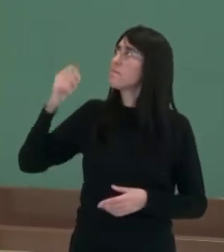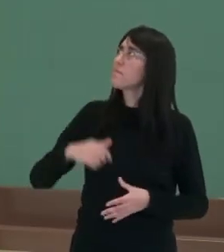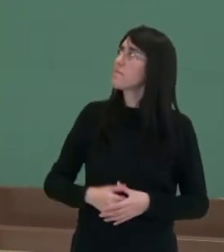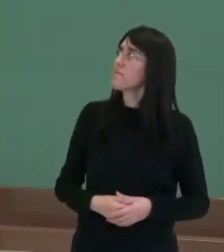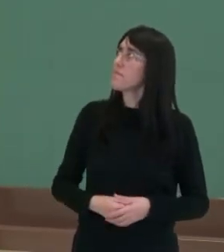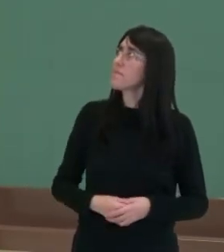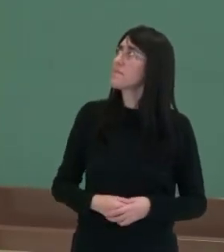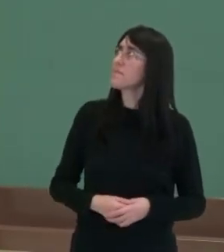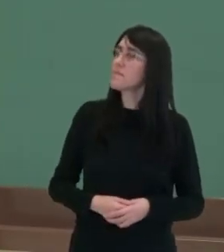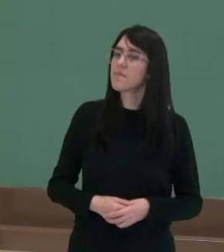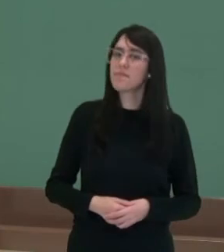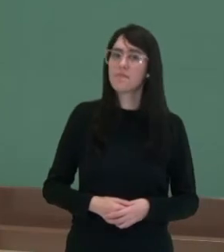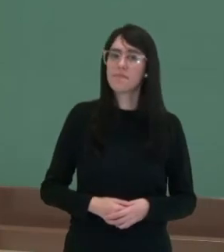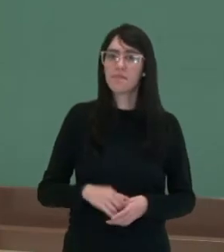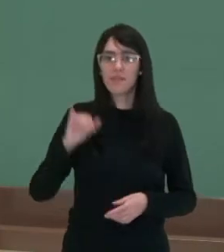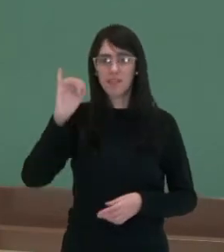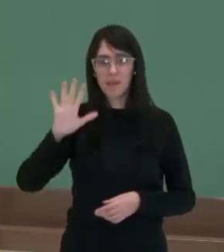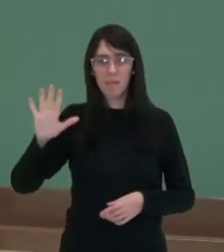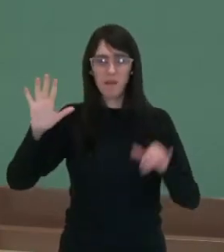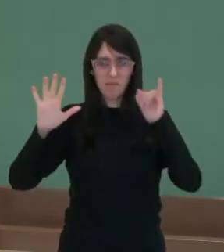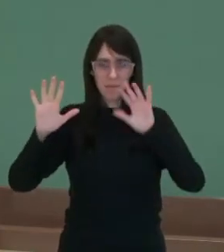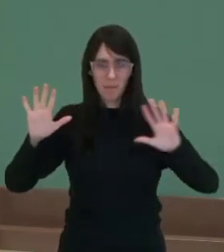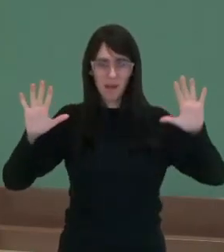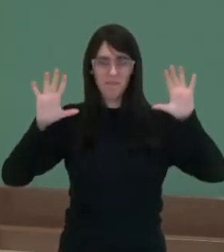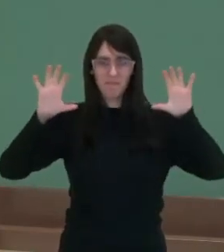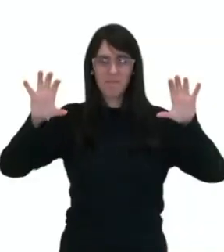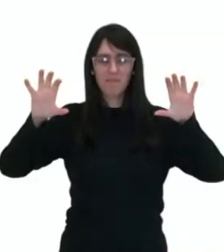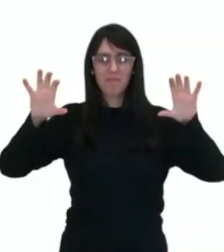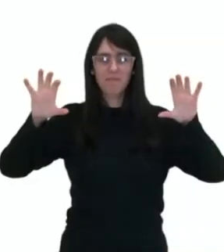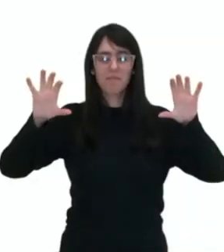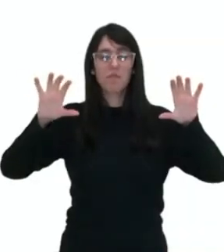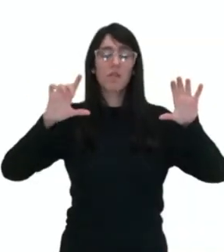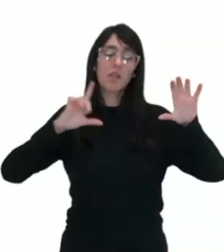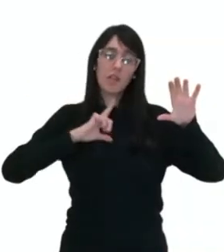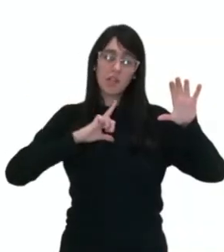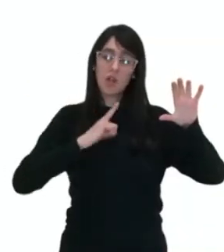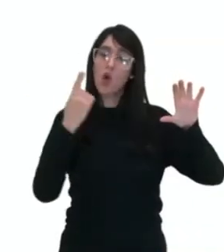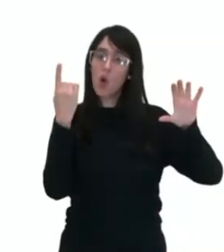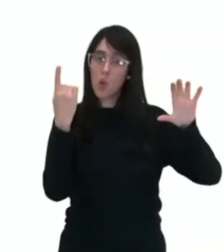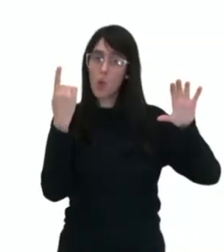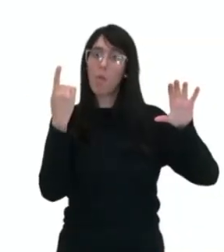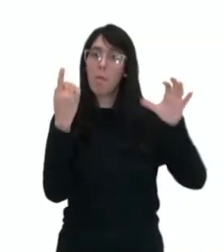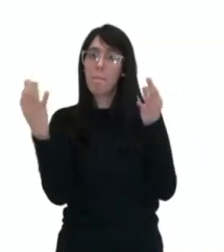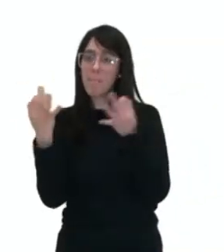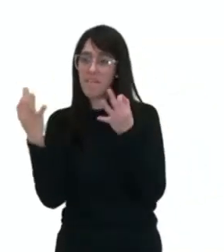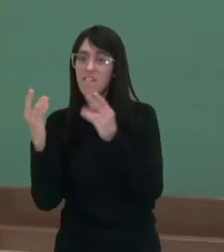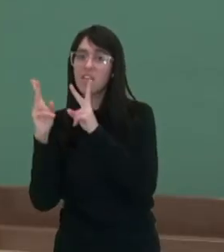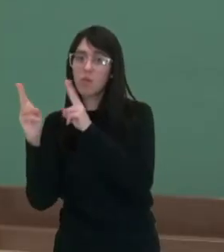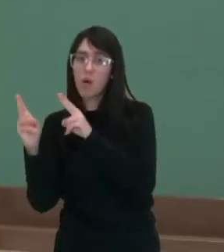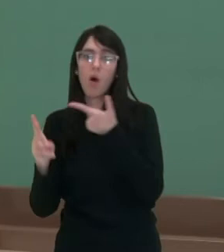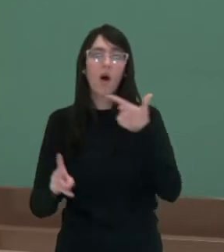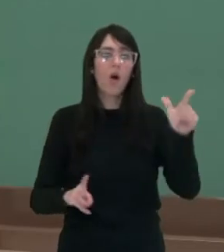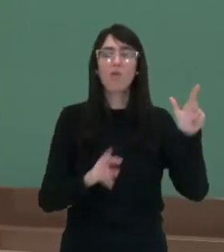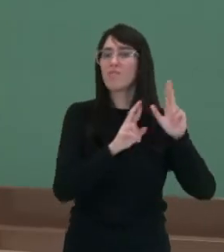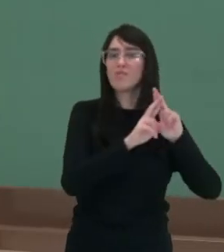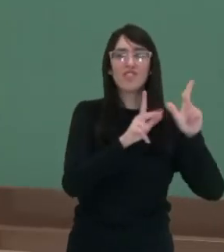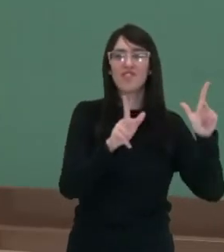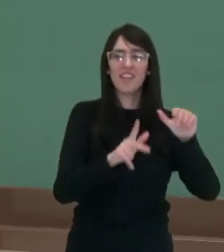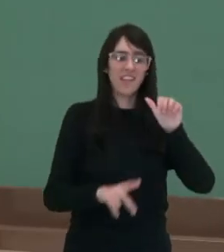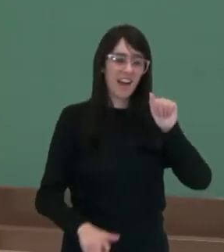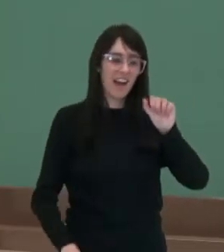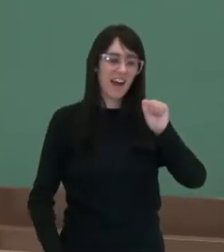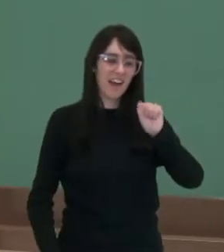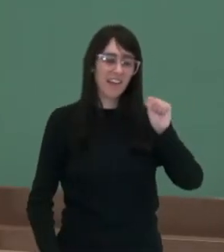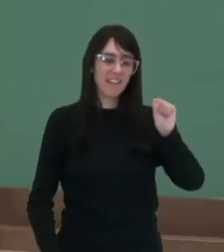aqui, temos duas imagens. Uma delas é simétrica, a outra é assimétrica. E